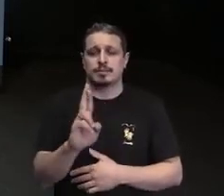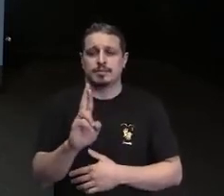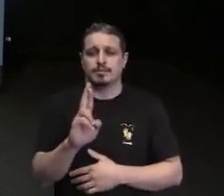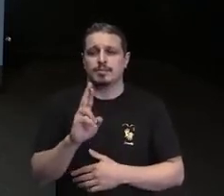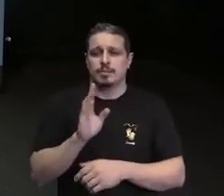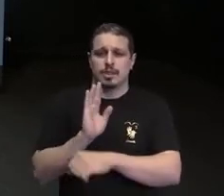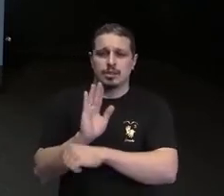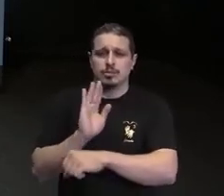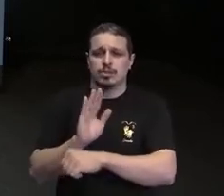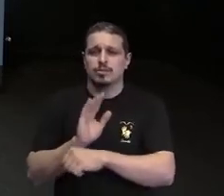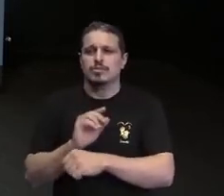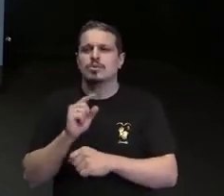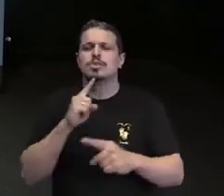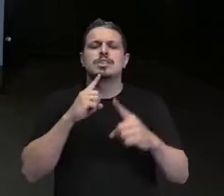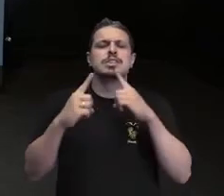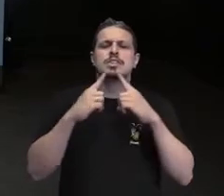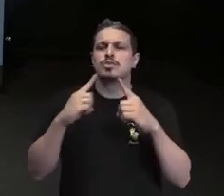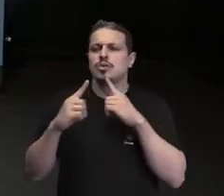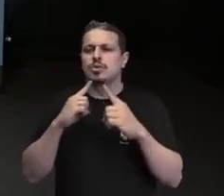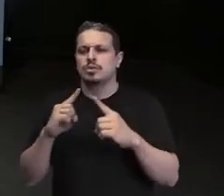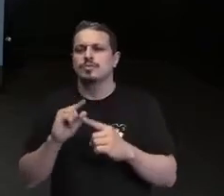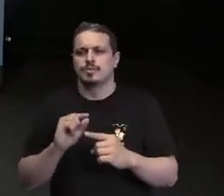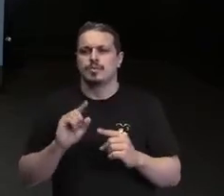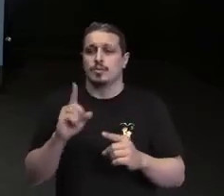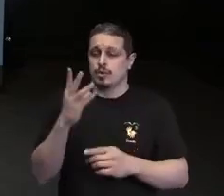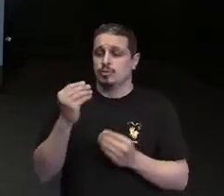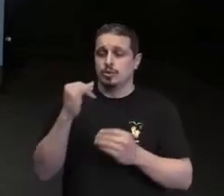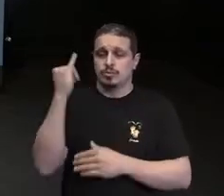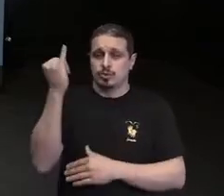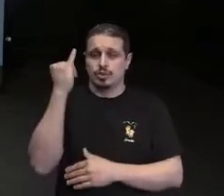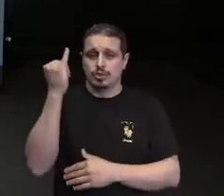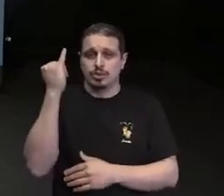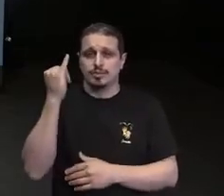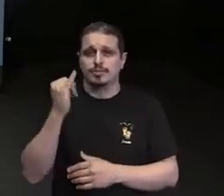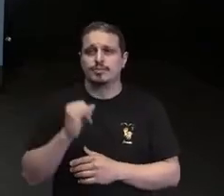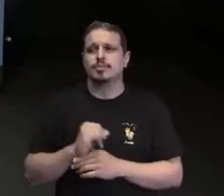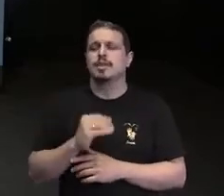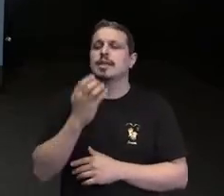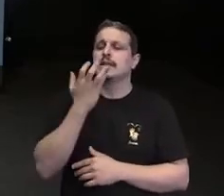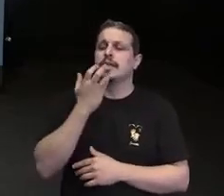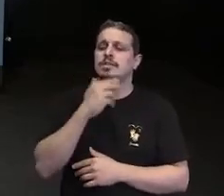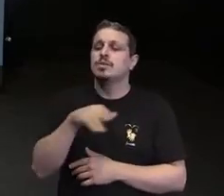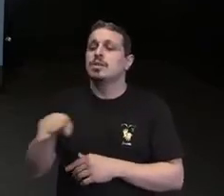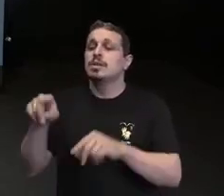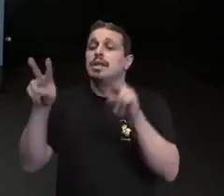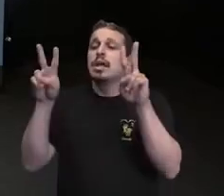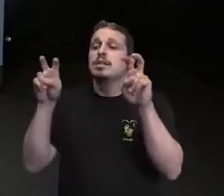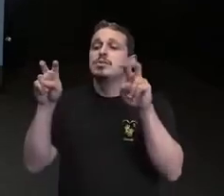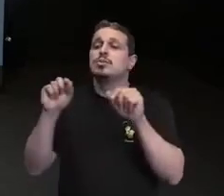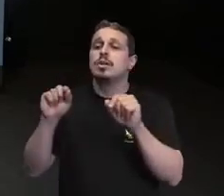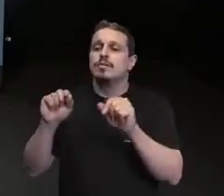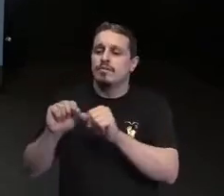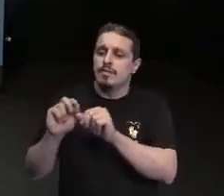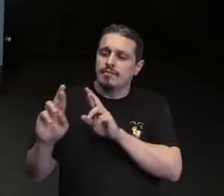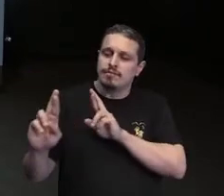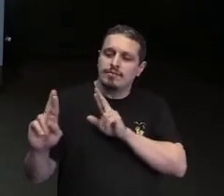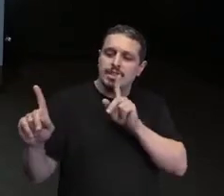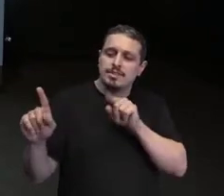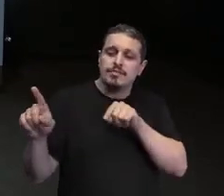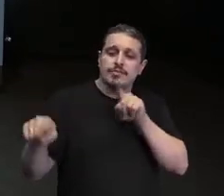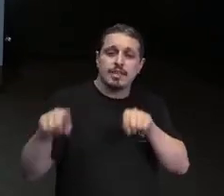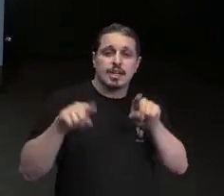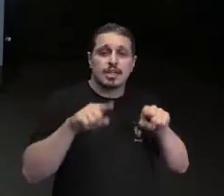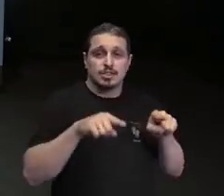discutir um tema tão relevante. A criança diversa e a jornada dessa criança vai se cruzar em muitos